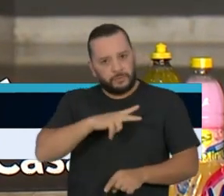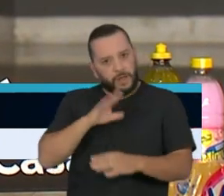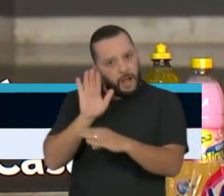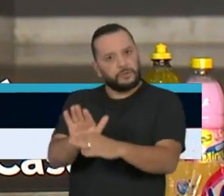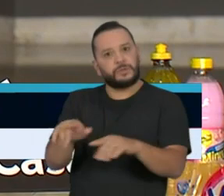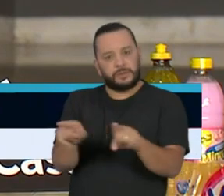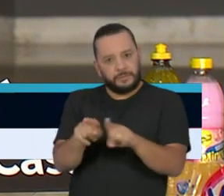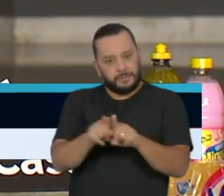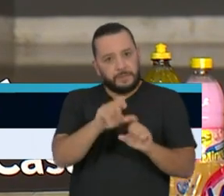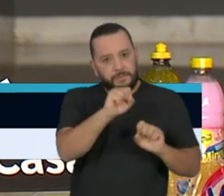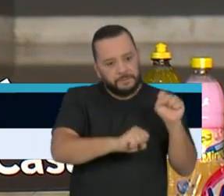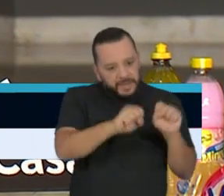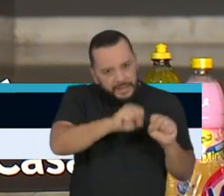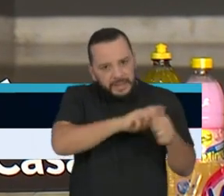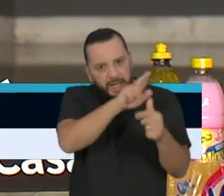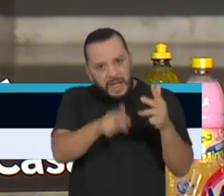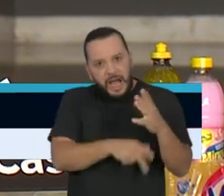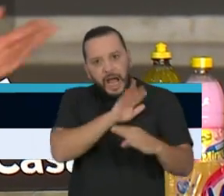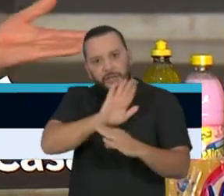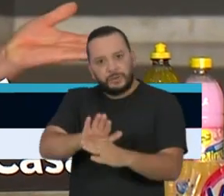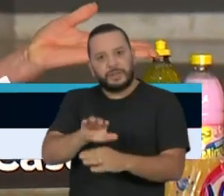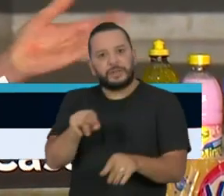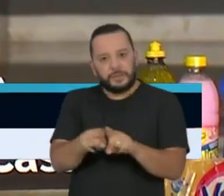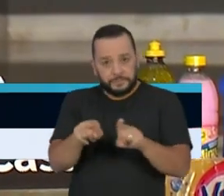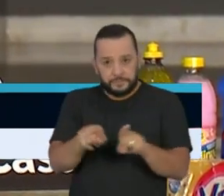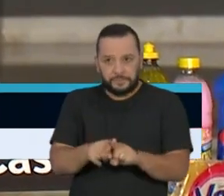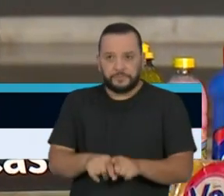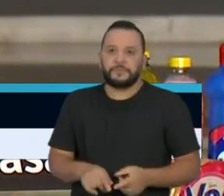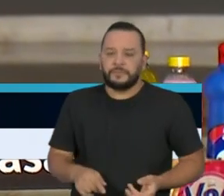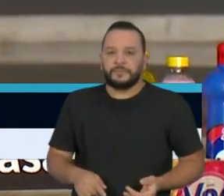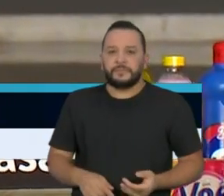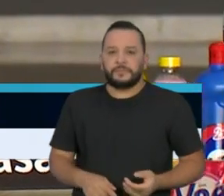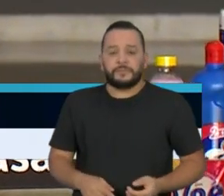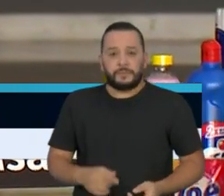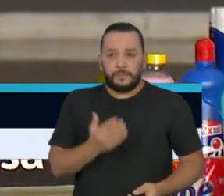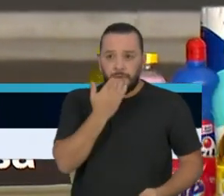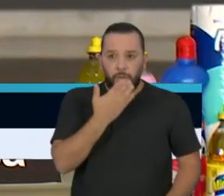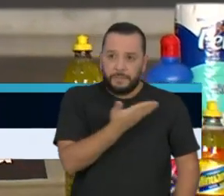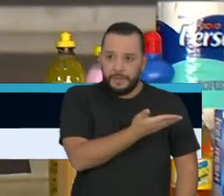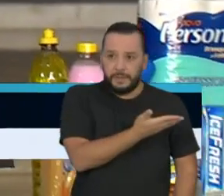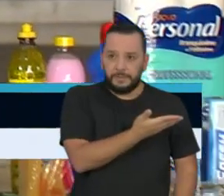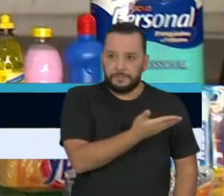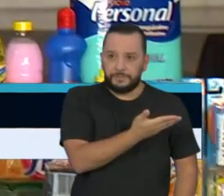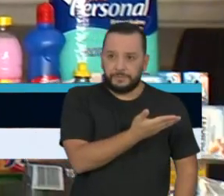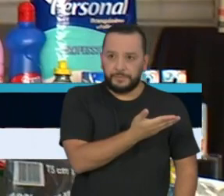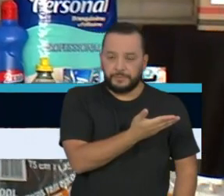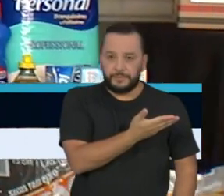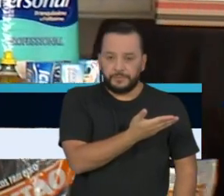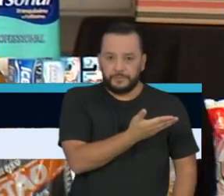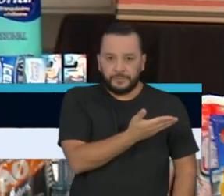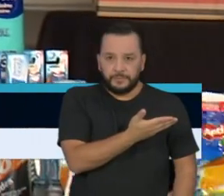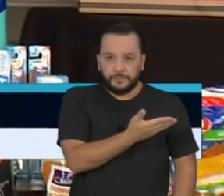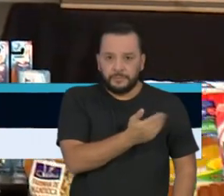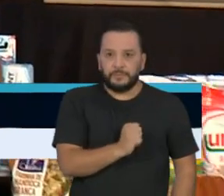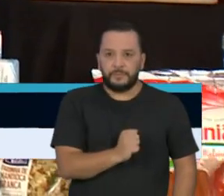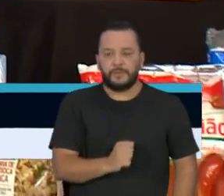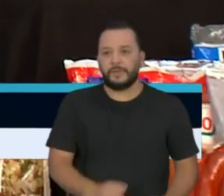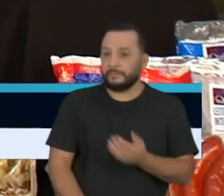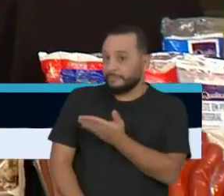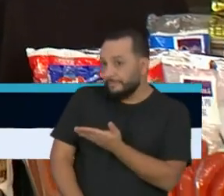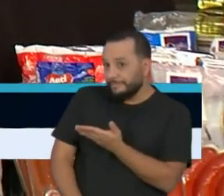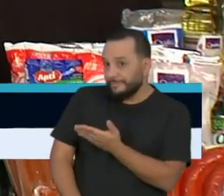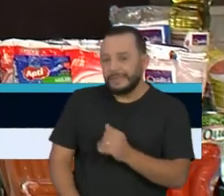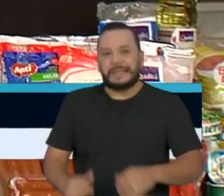Esta cesta de alimentos que os senhores estão vendo aqui presencialmente e na nossa projeção, inclui